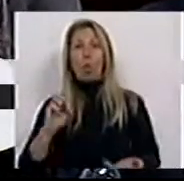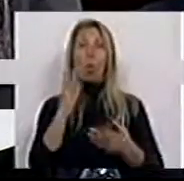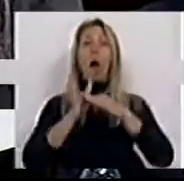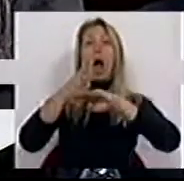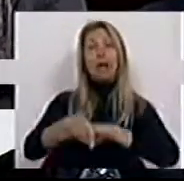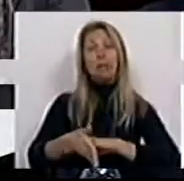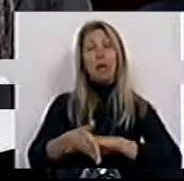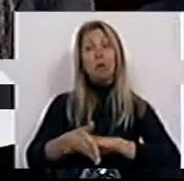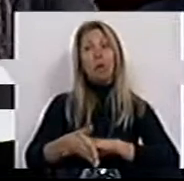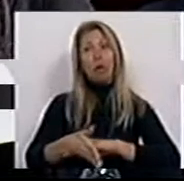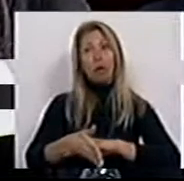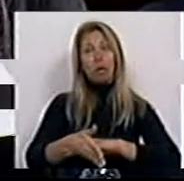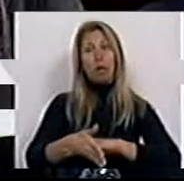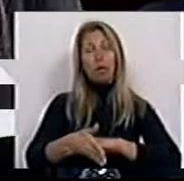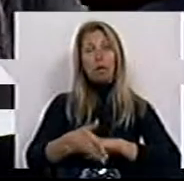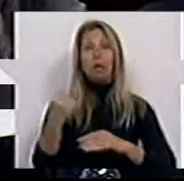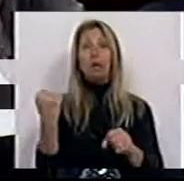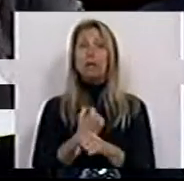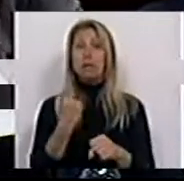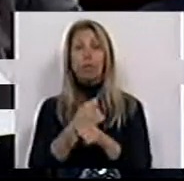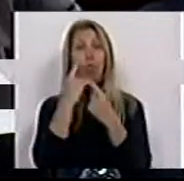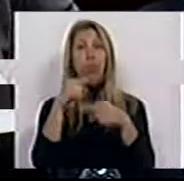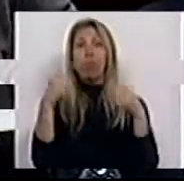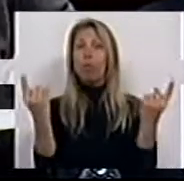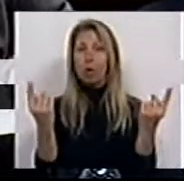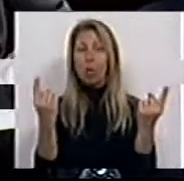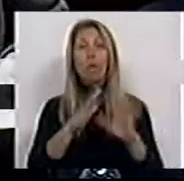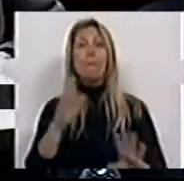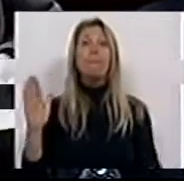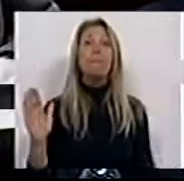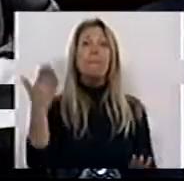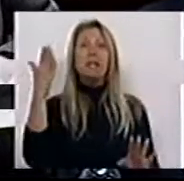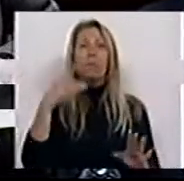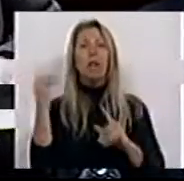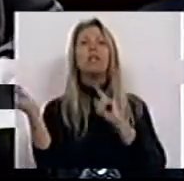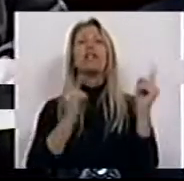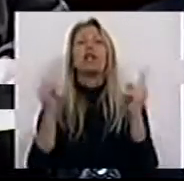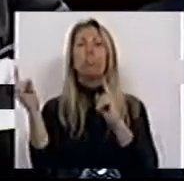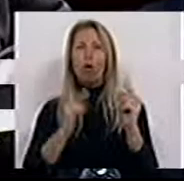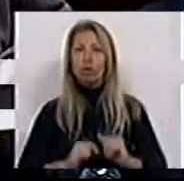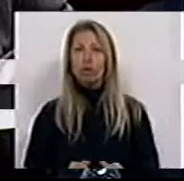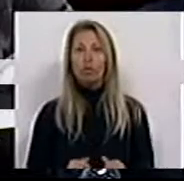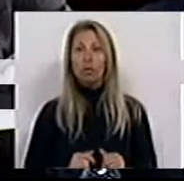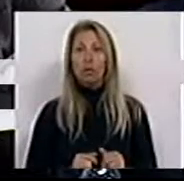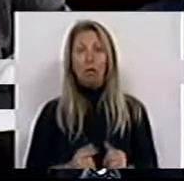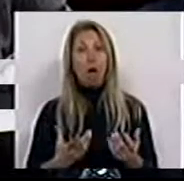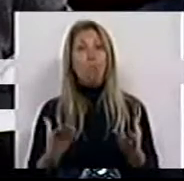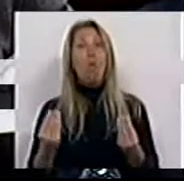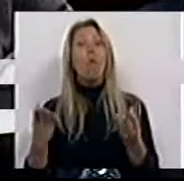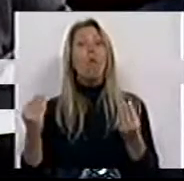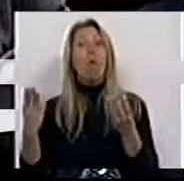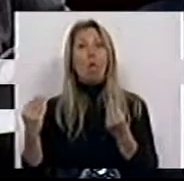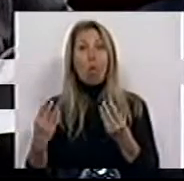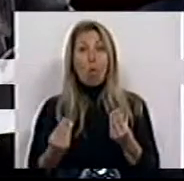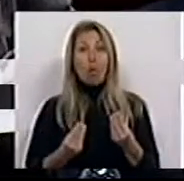aos serviços públicos, nomeadamente os transportes, onde muito, mas